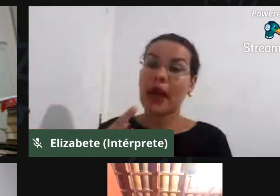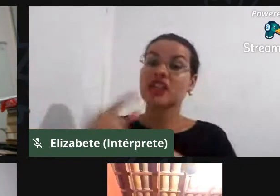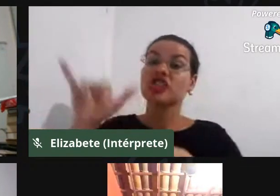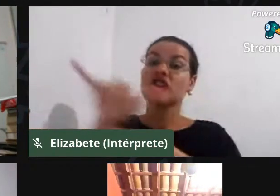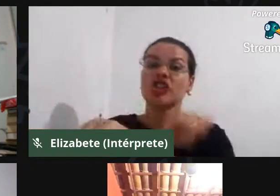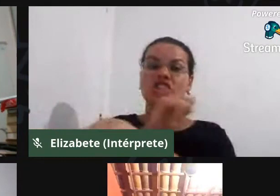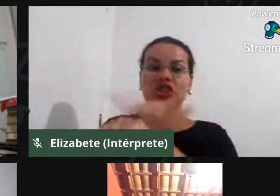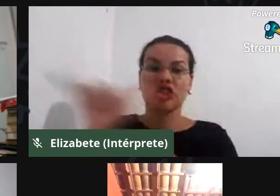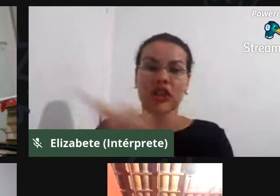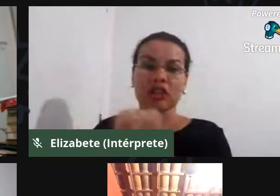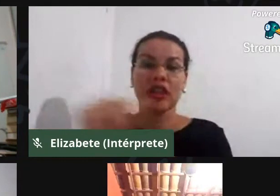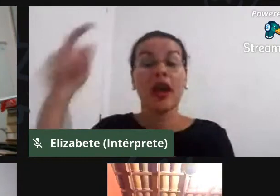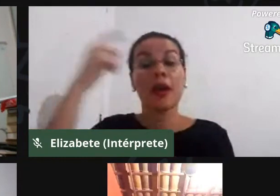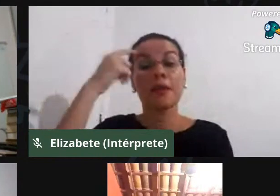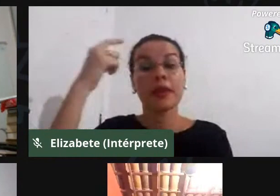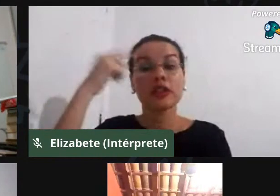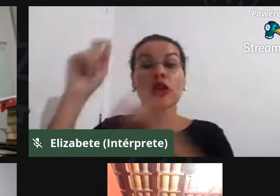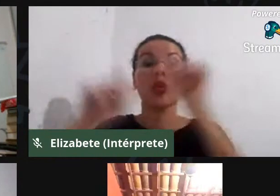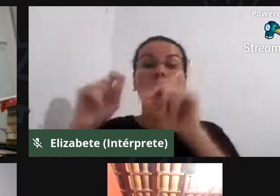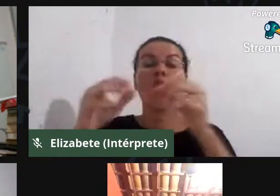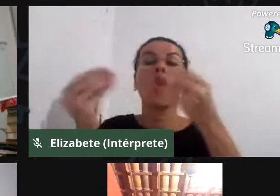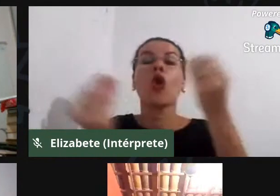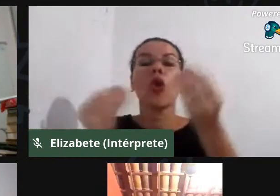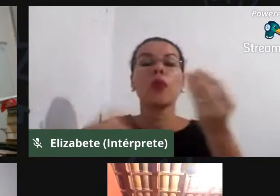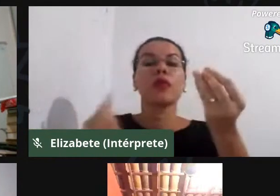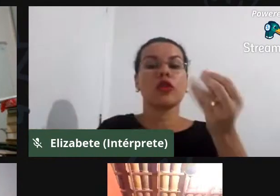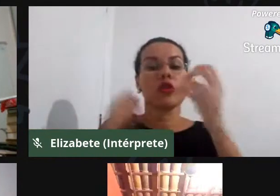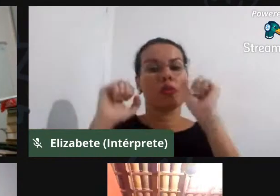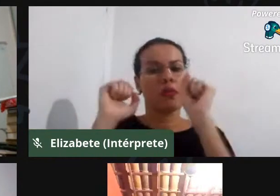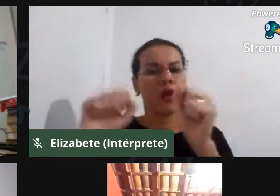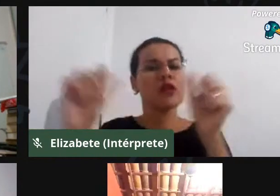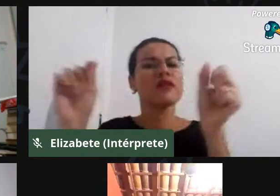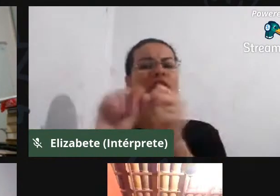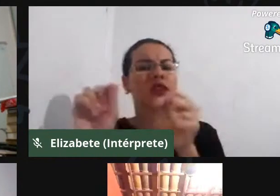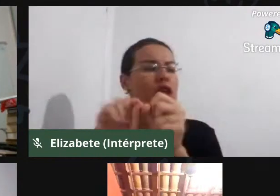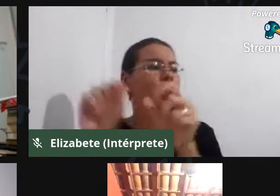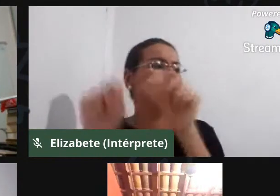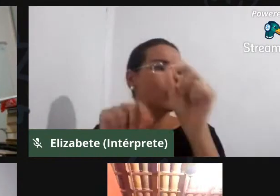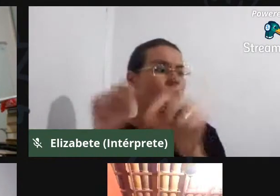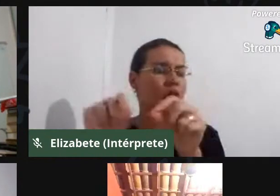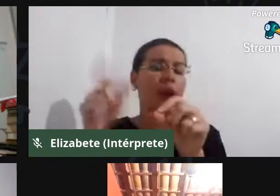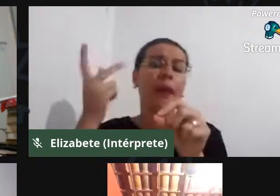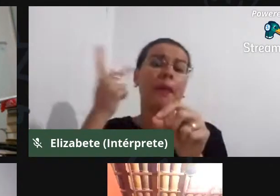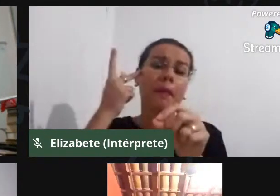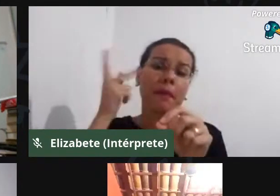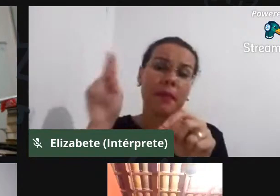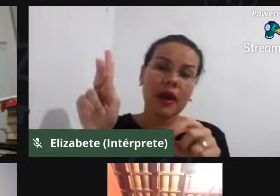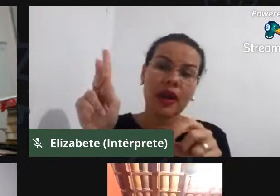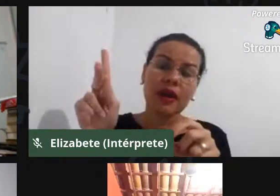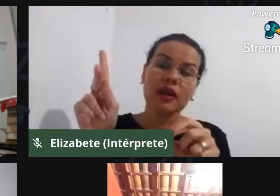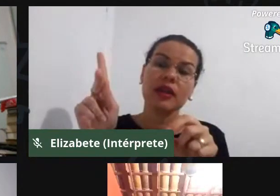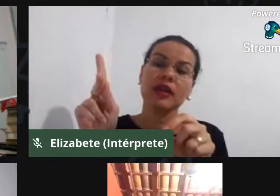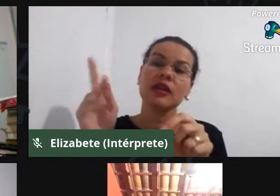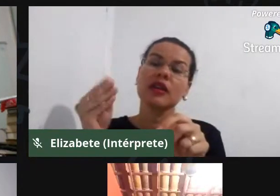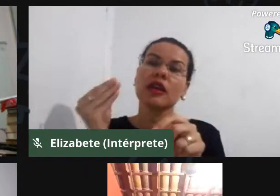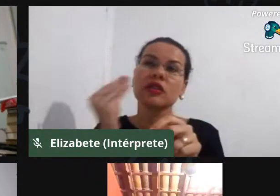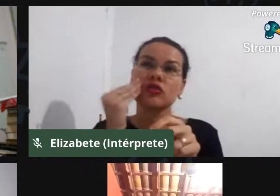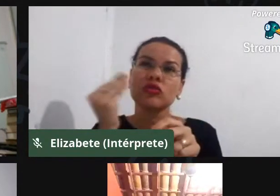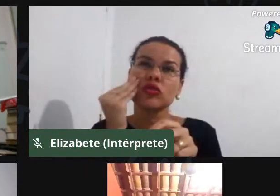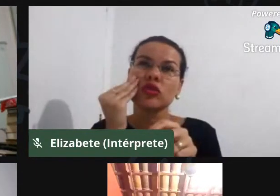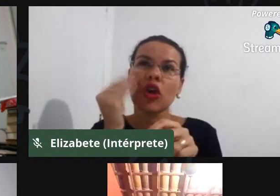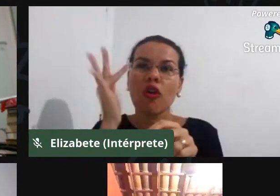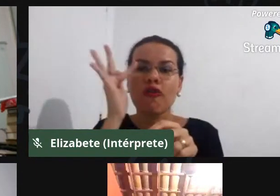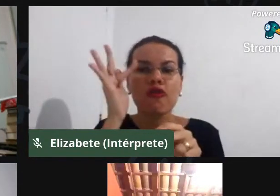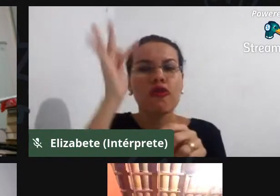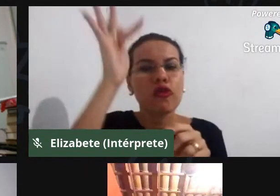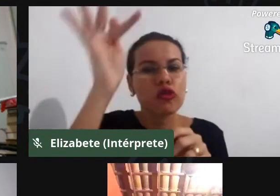quais ações foram e quais ações estão sendo feitas e como é que a gente pensa que o futuro pode ser e